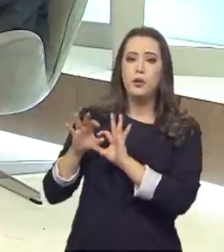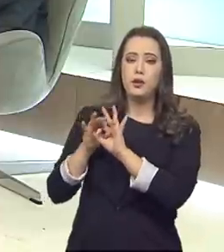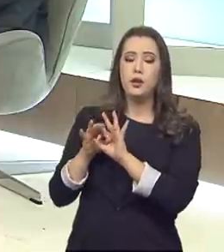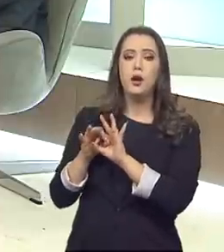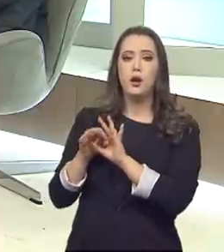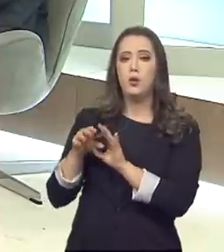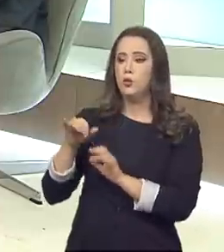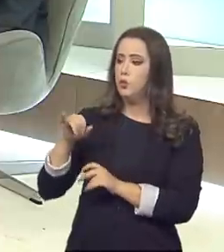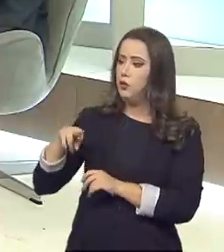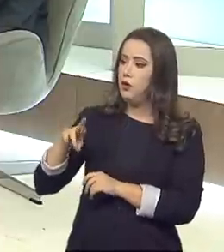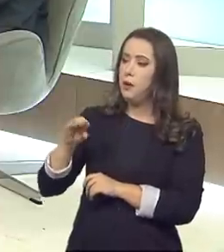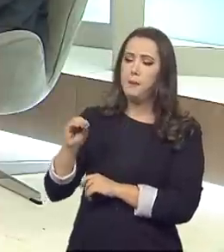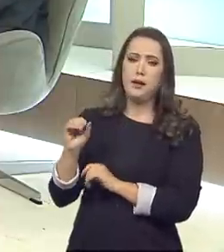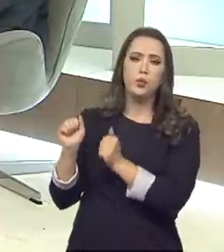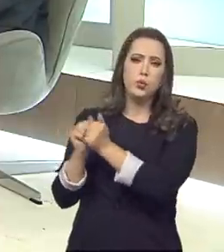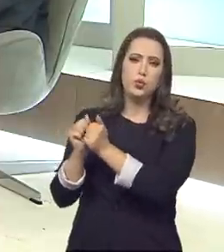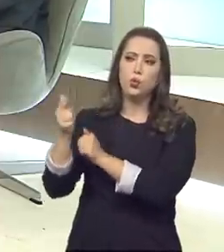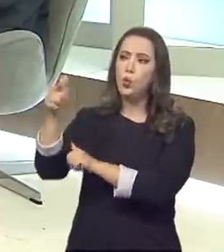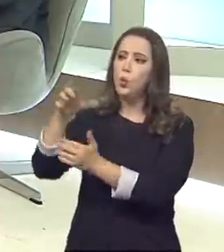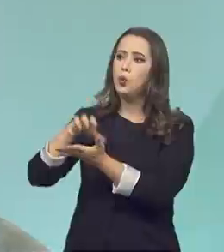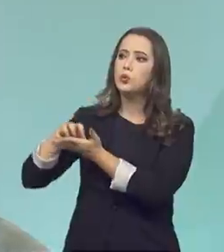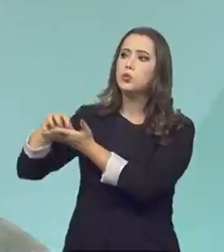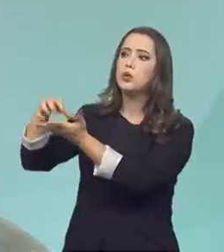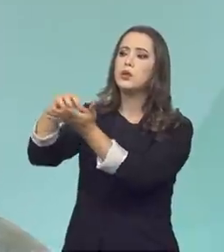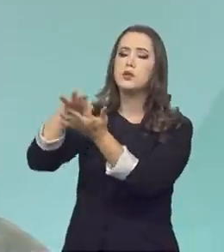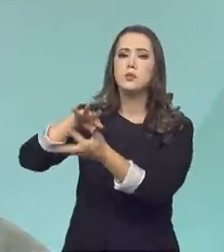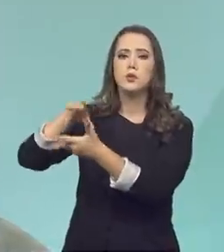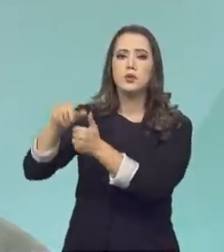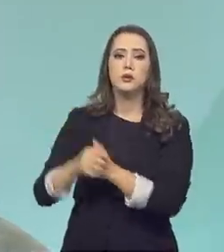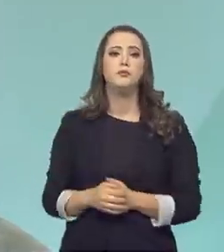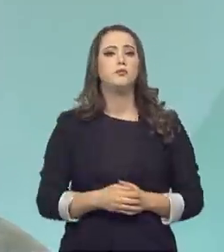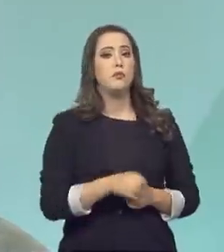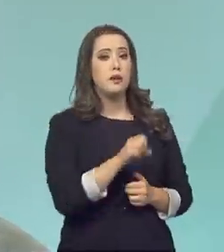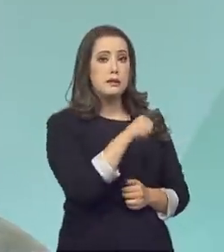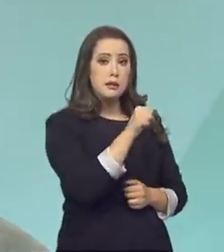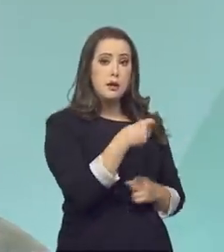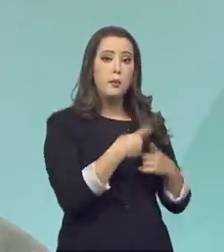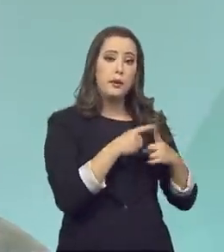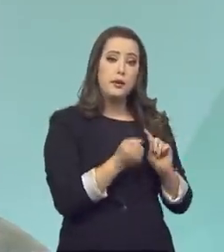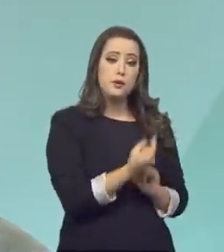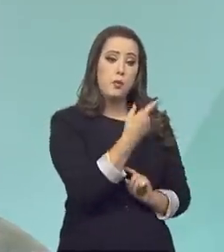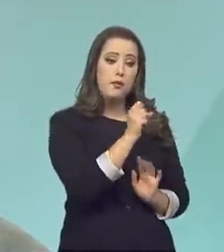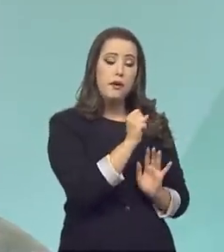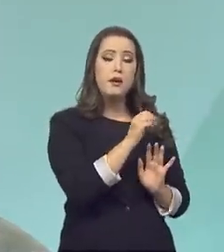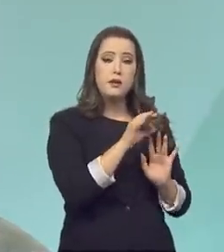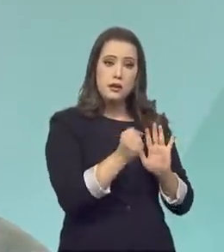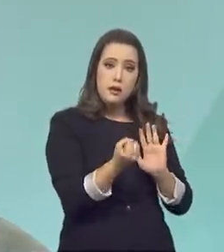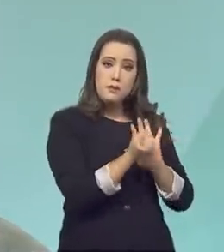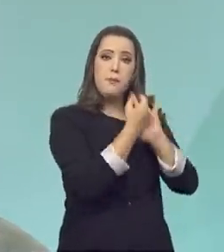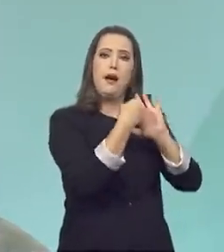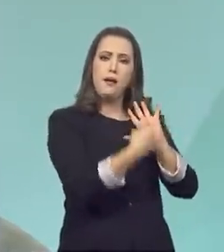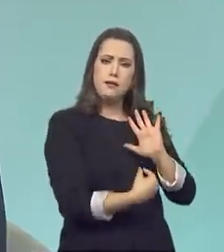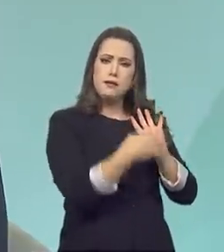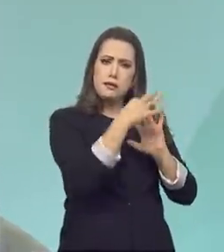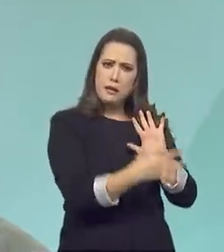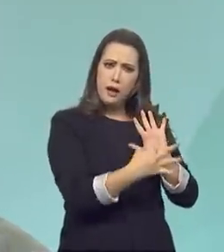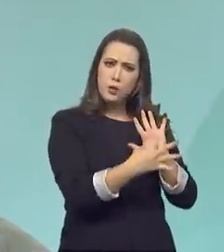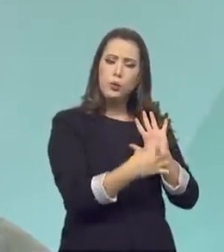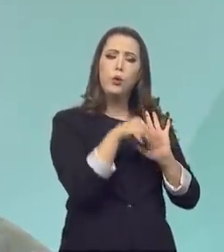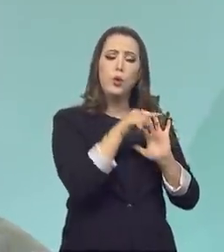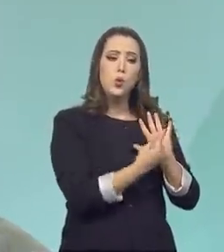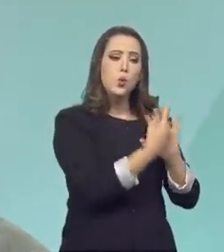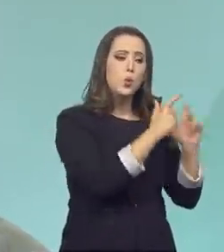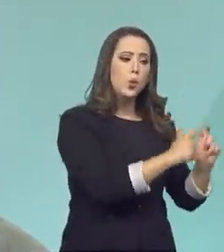lema da certificação é, uma vez certificado em um lugar, ele vale para todos os lugares. Para isso é fundamental o Inmetro